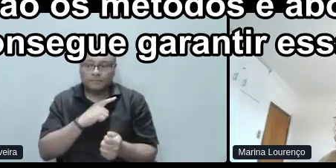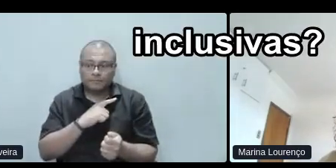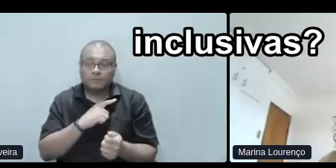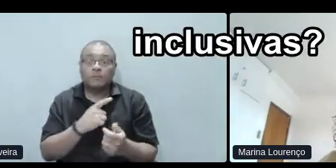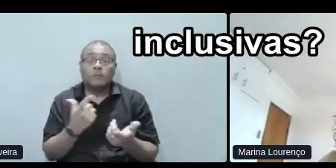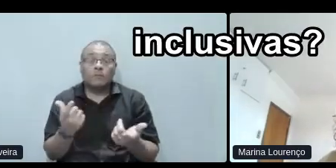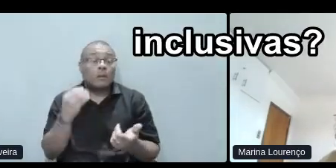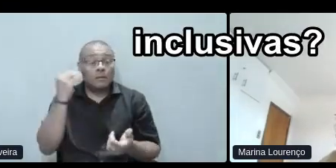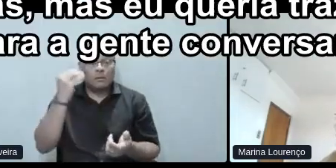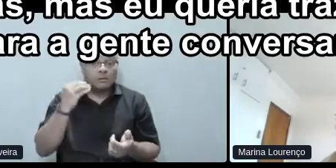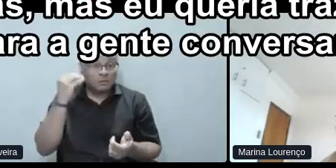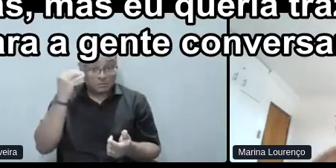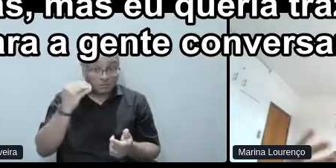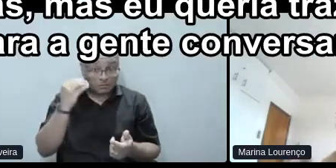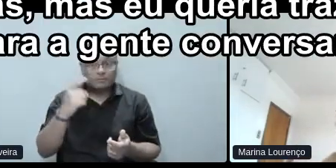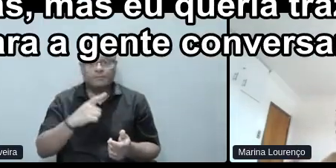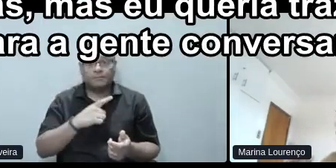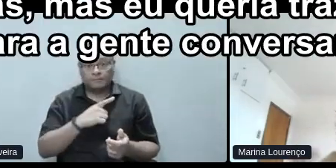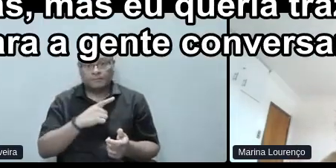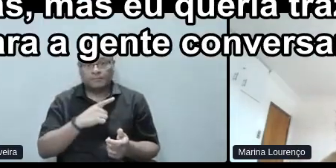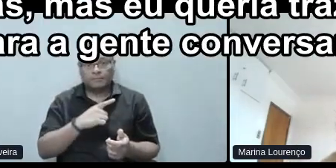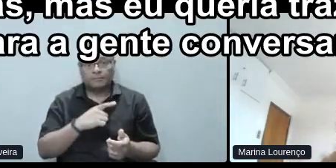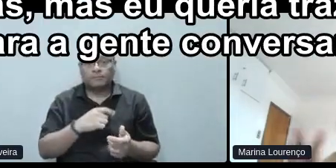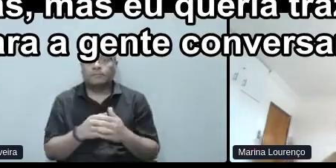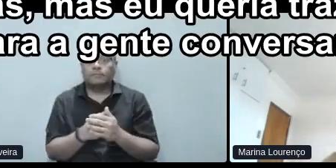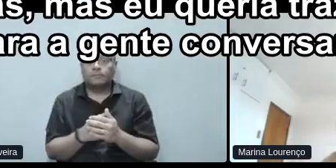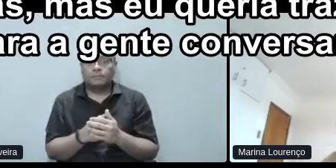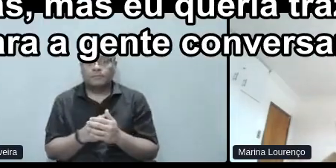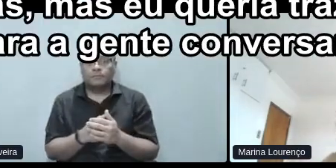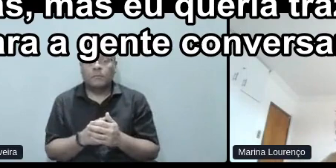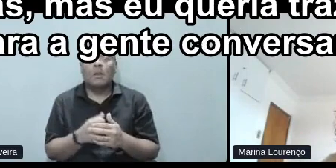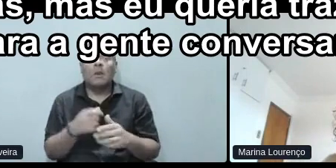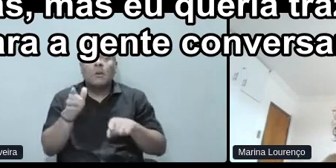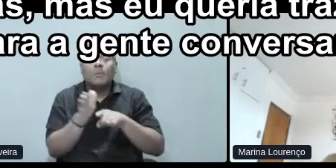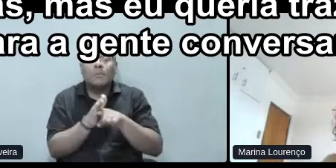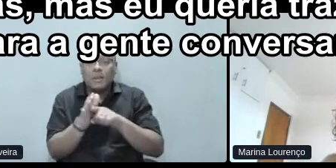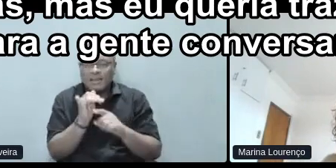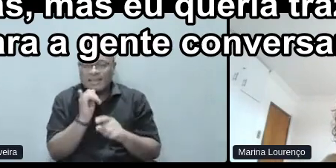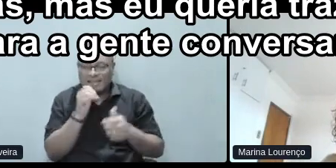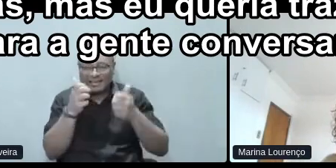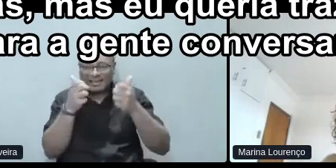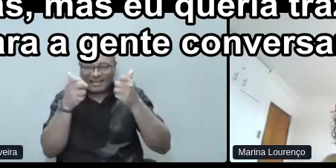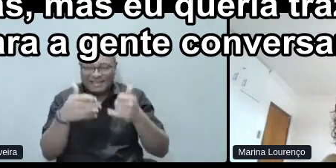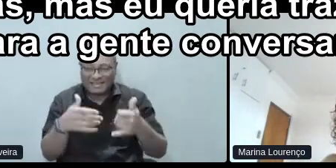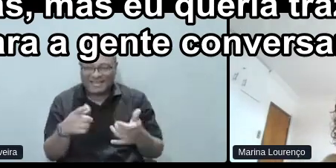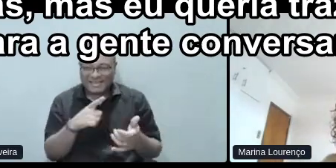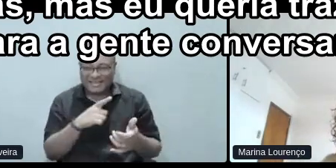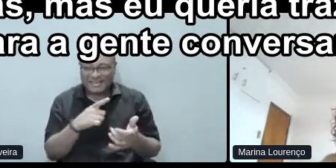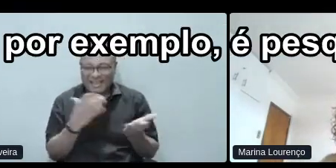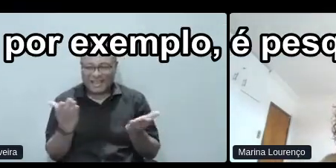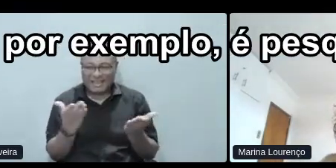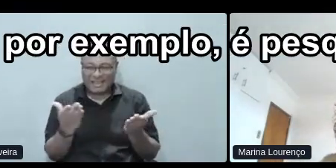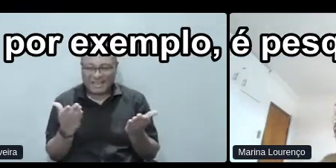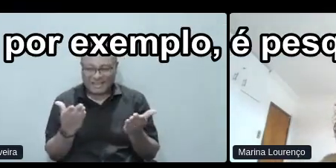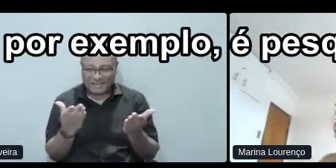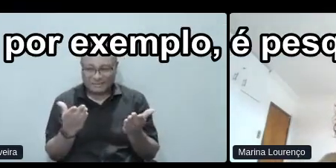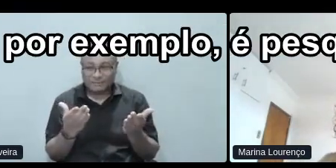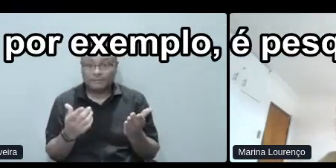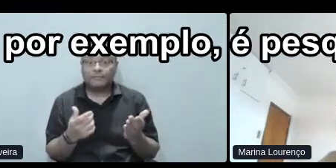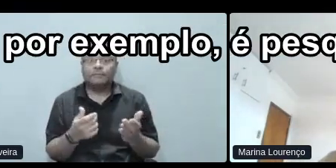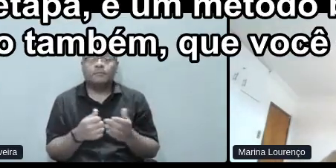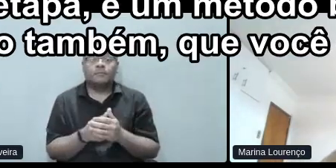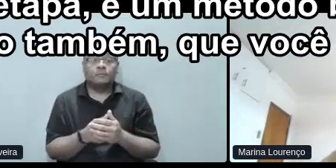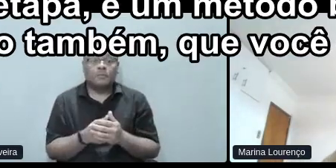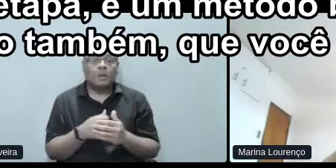experiências inclusivas? São muitas, mas eu queria trazer algumas para vocês, para a gente conversar um pouquinho, que, por exemplo, é